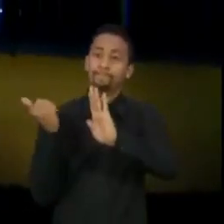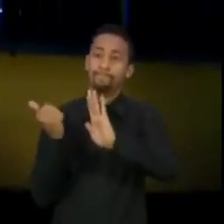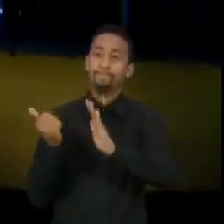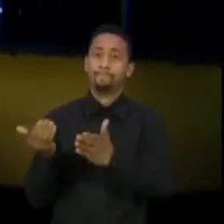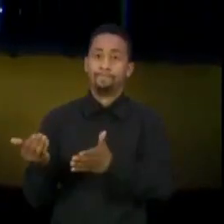requeria. Obrigado. Obrigado.